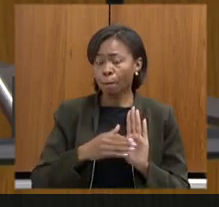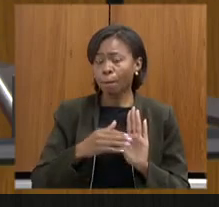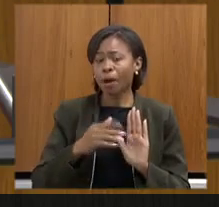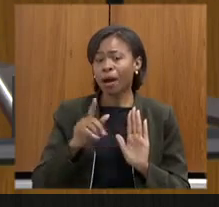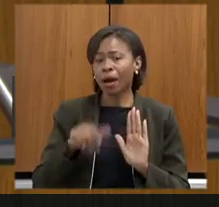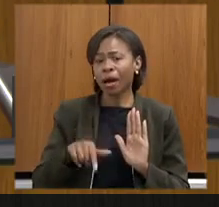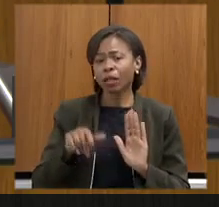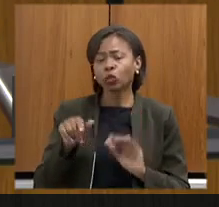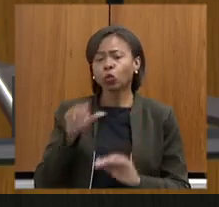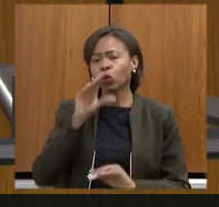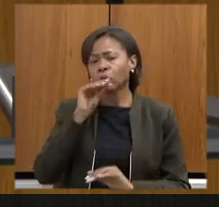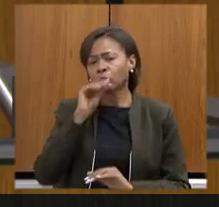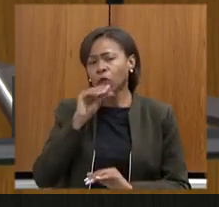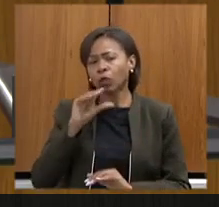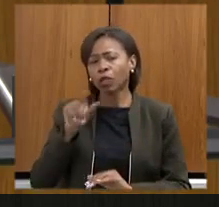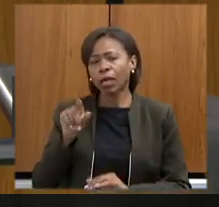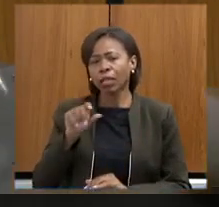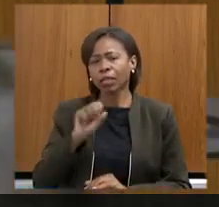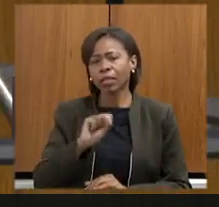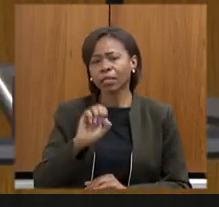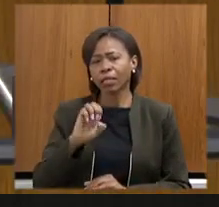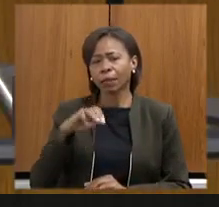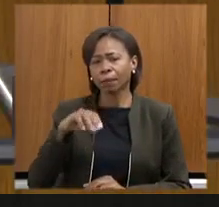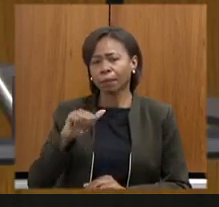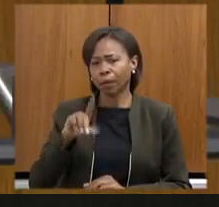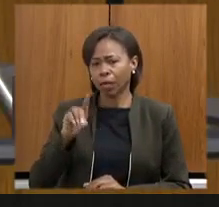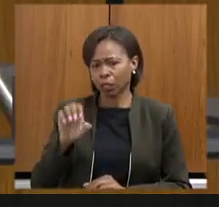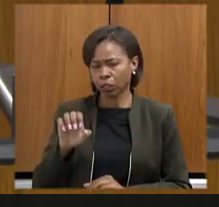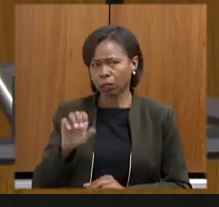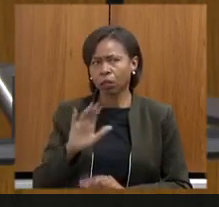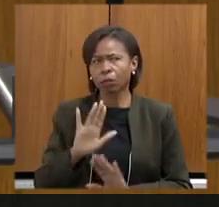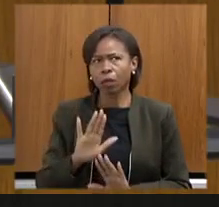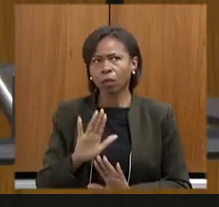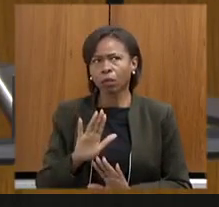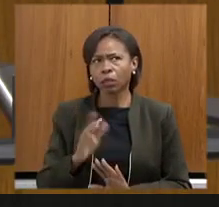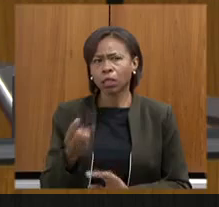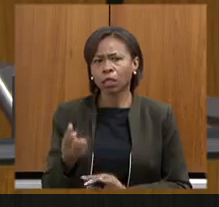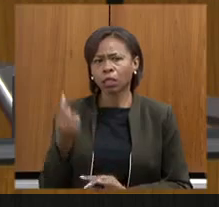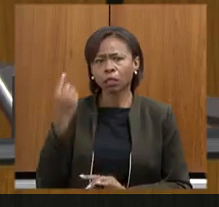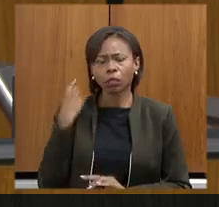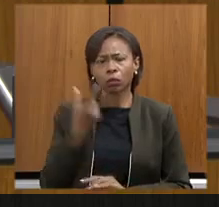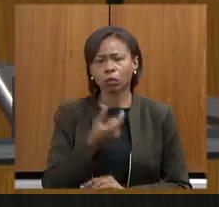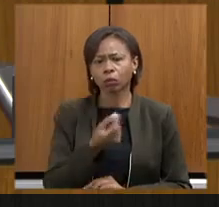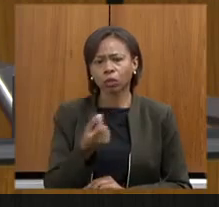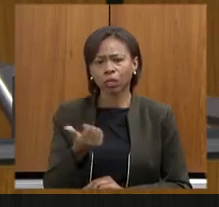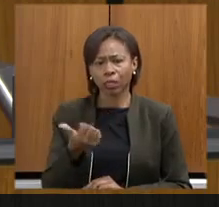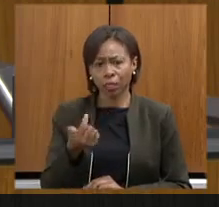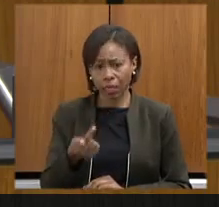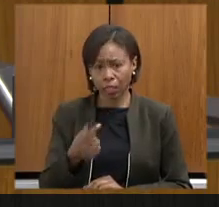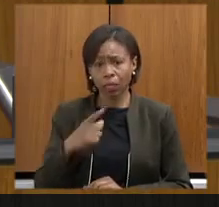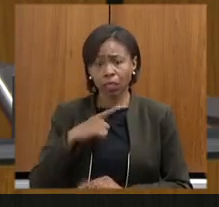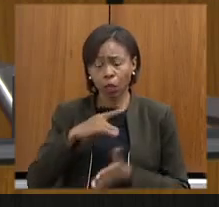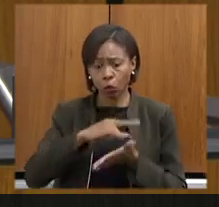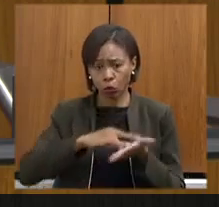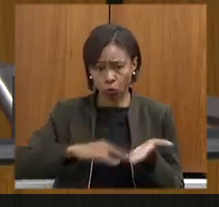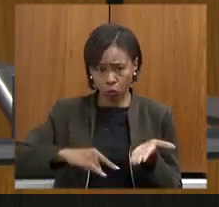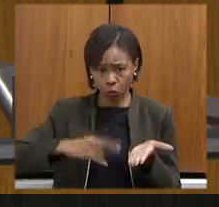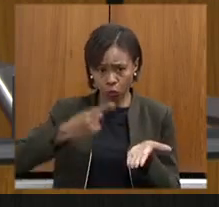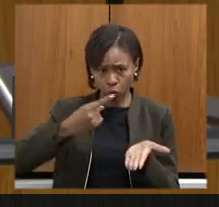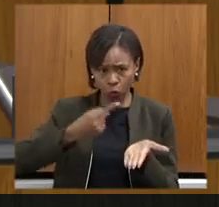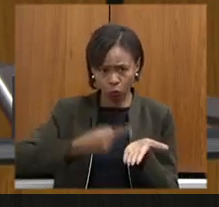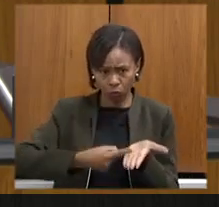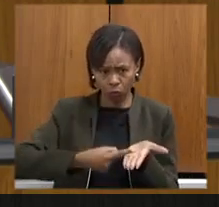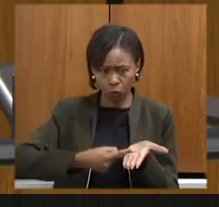E considerando que desde 2017 tem um termo de ajustamento de conduta, um termo de compromisso,